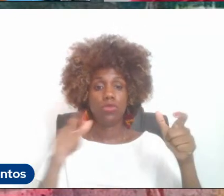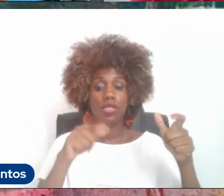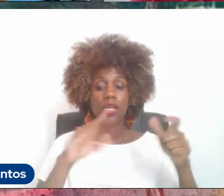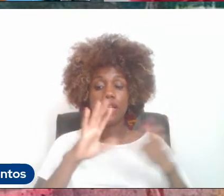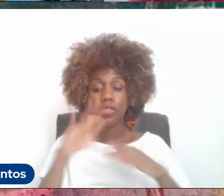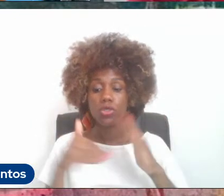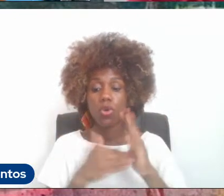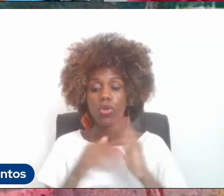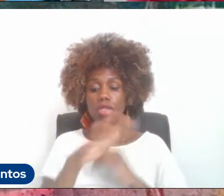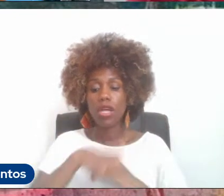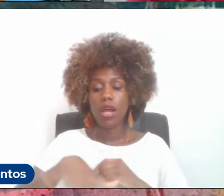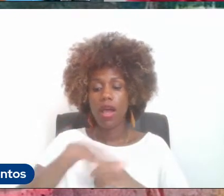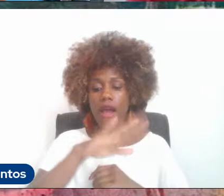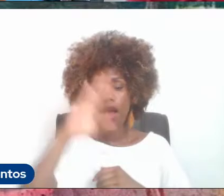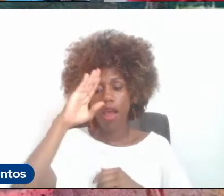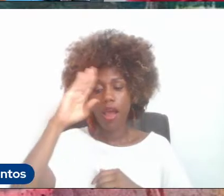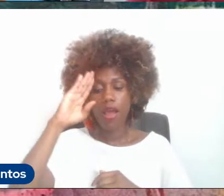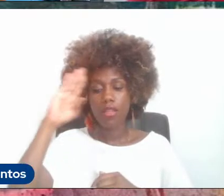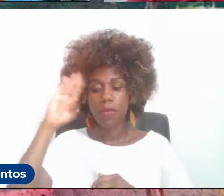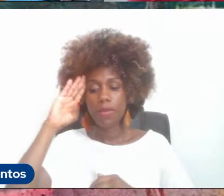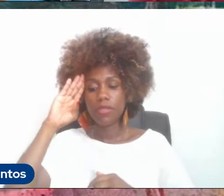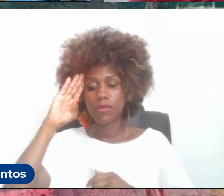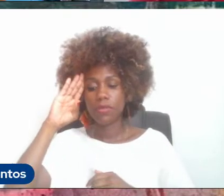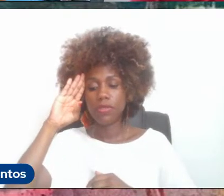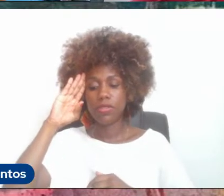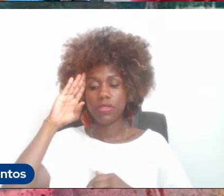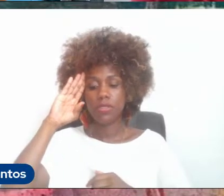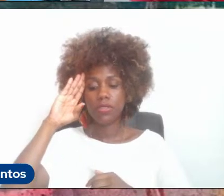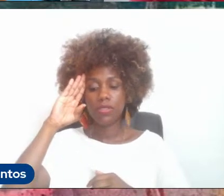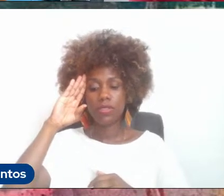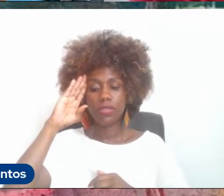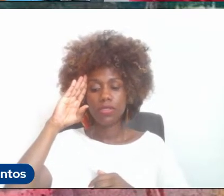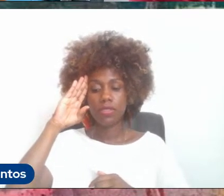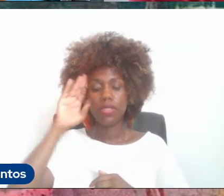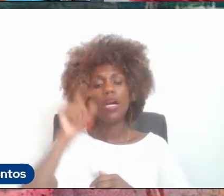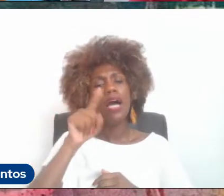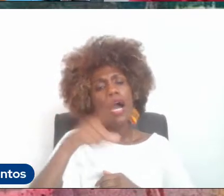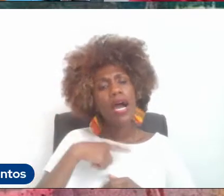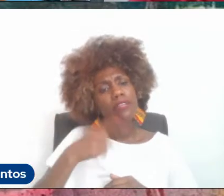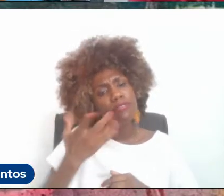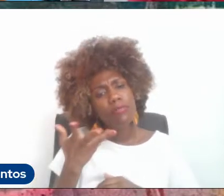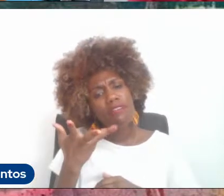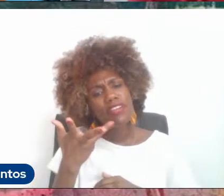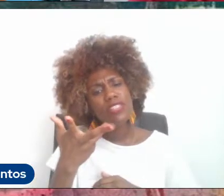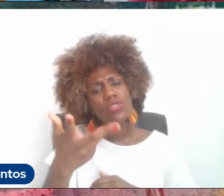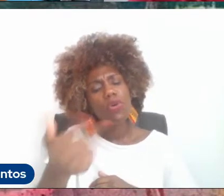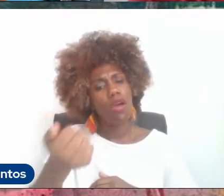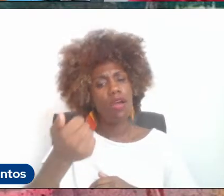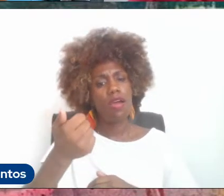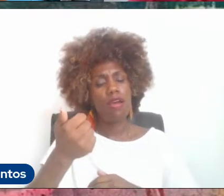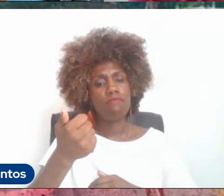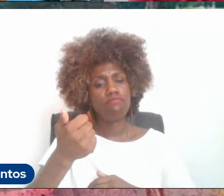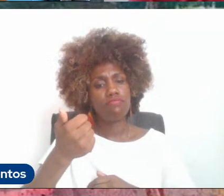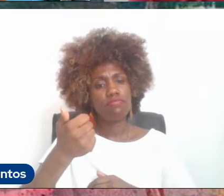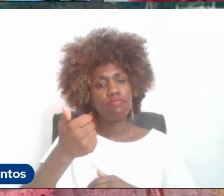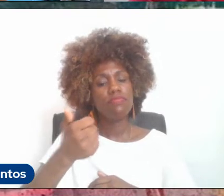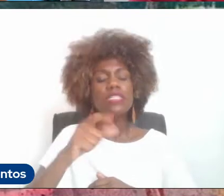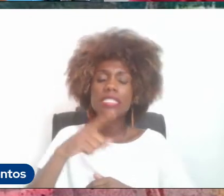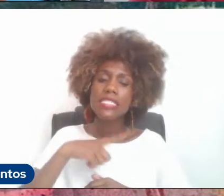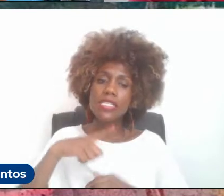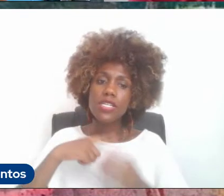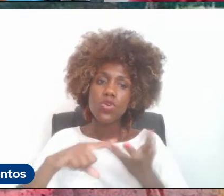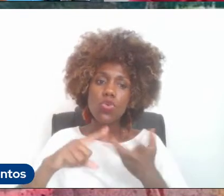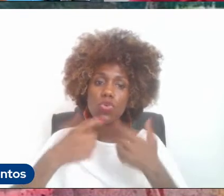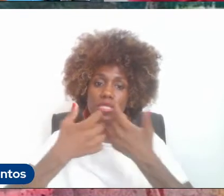acadêmica toda em aperfeiçoar e, principalmente, atualizar o sistema de